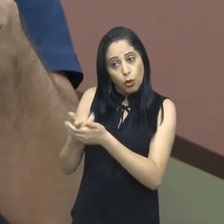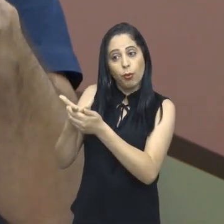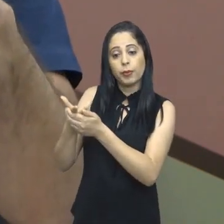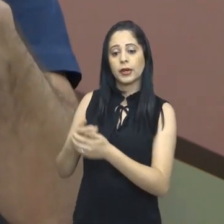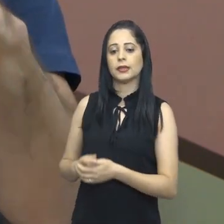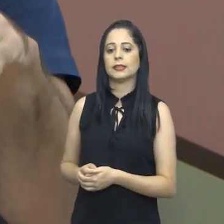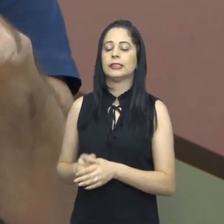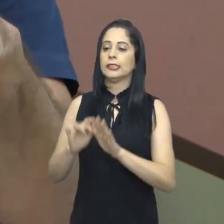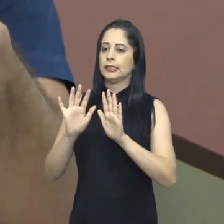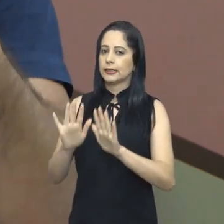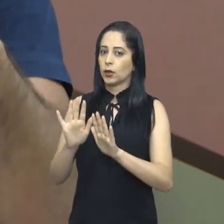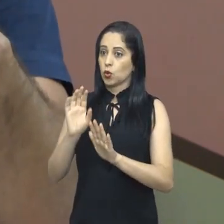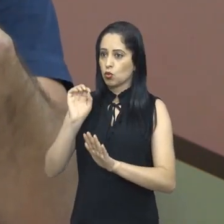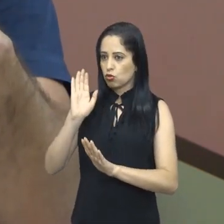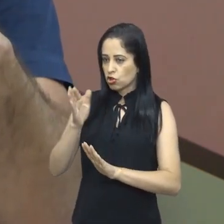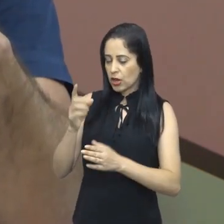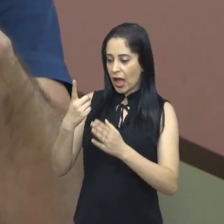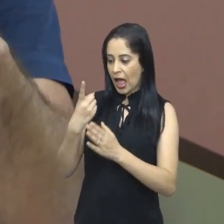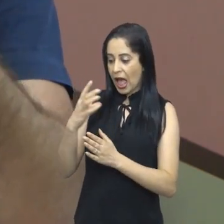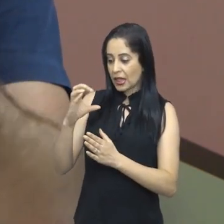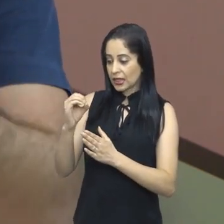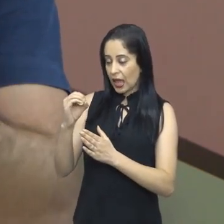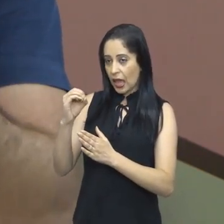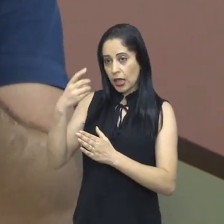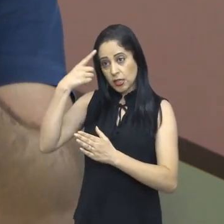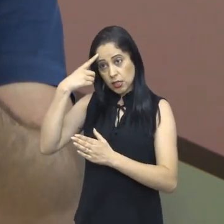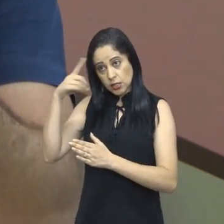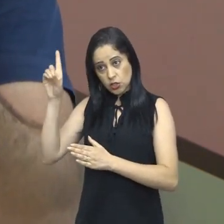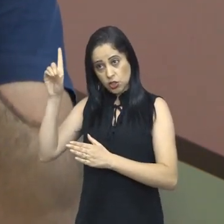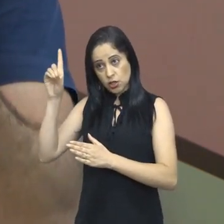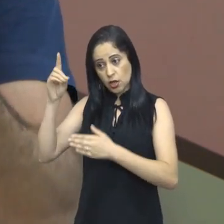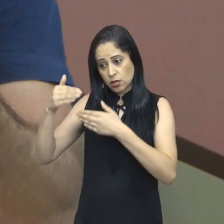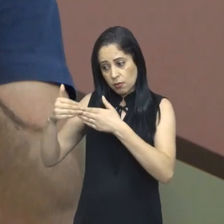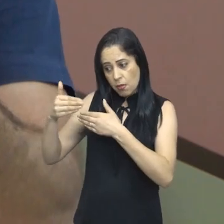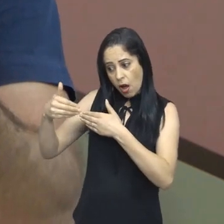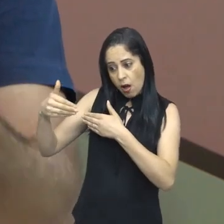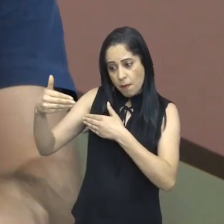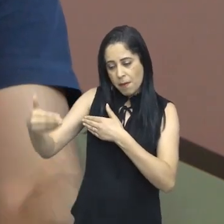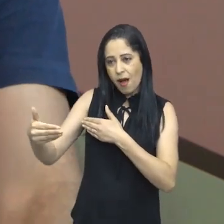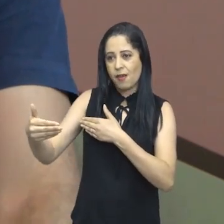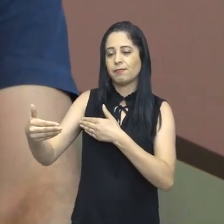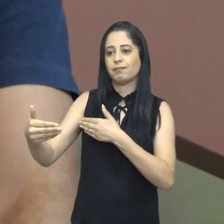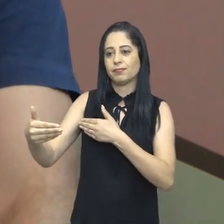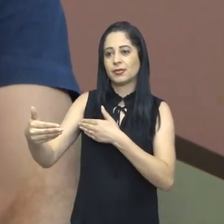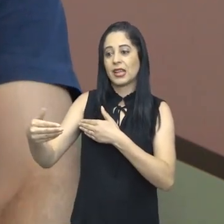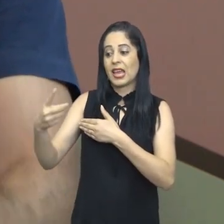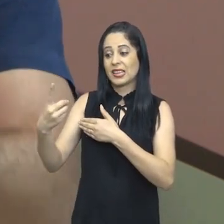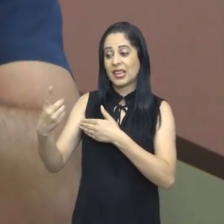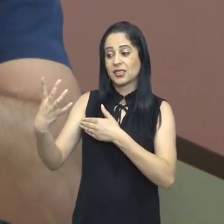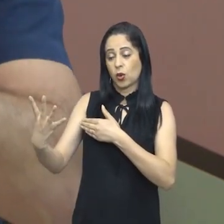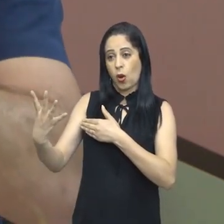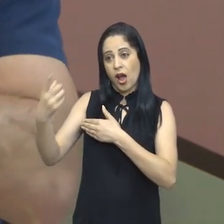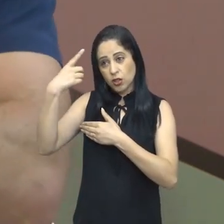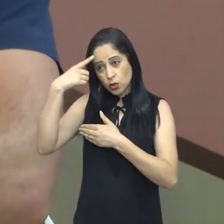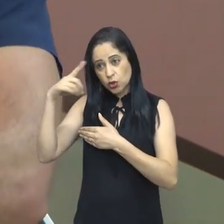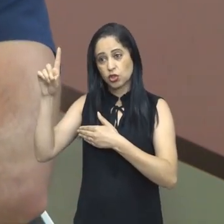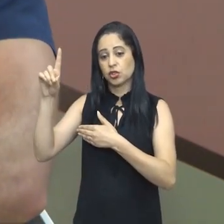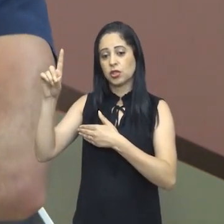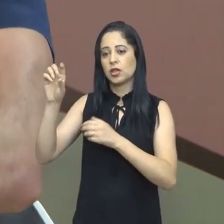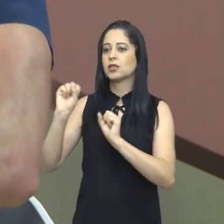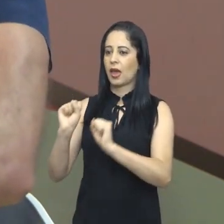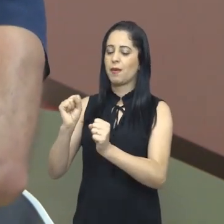passado, entre o décimo e o décimo quarto dia dos sintomas, a gente não tem nenhum teste bom, e depois, o décimo quarto teste,